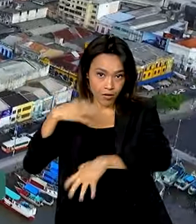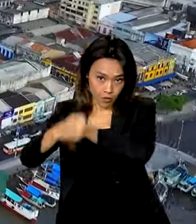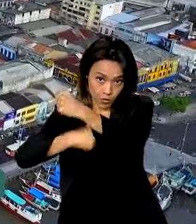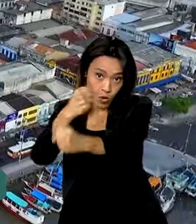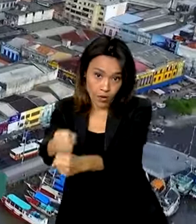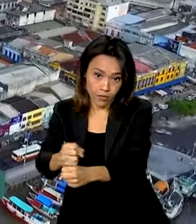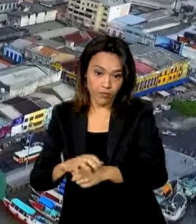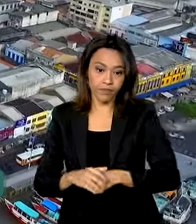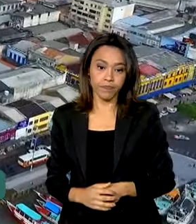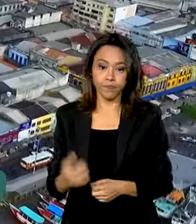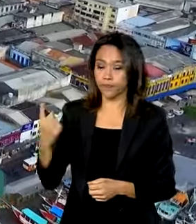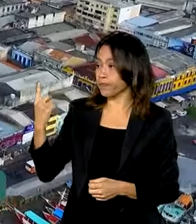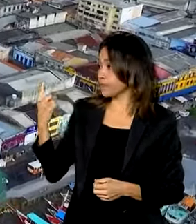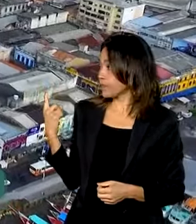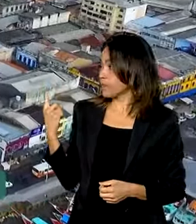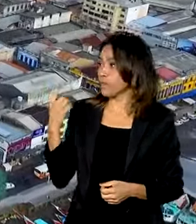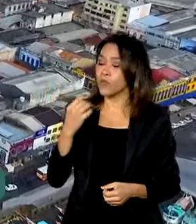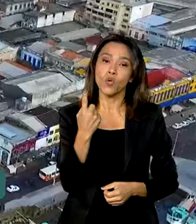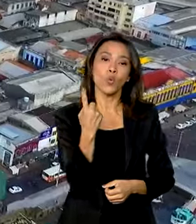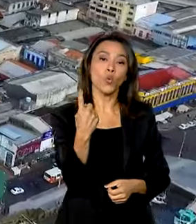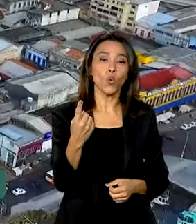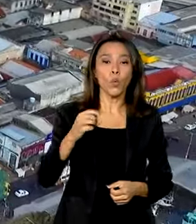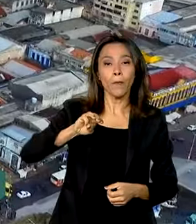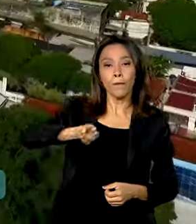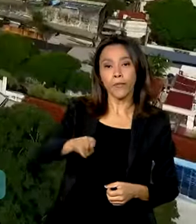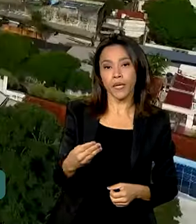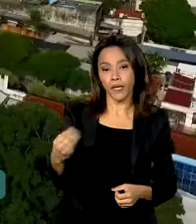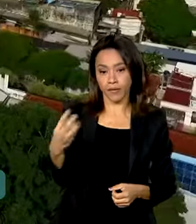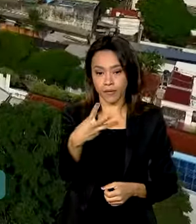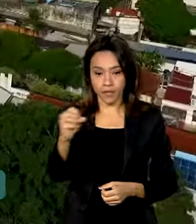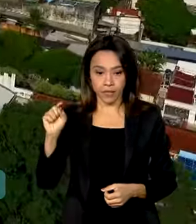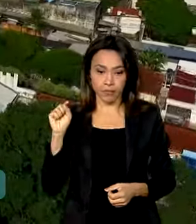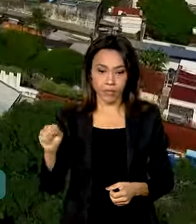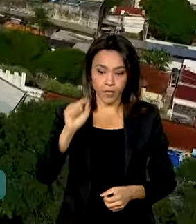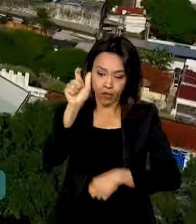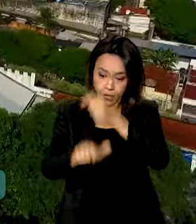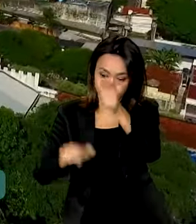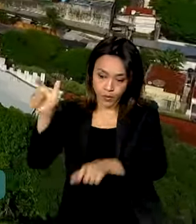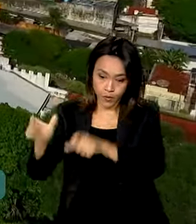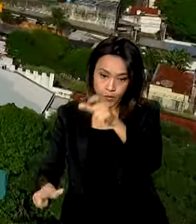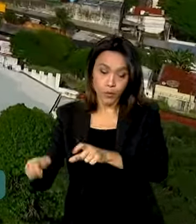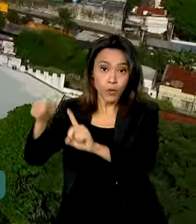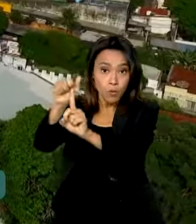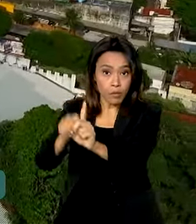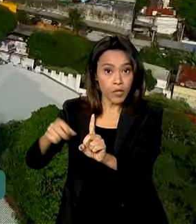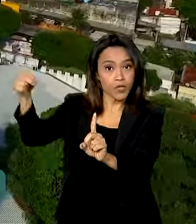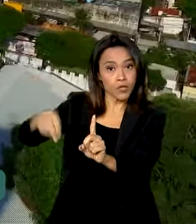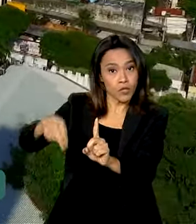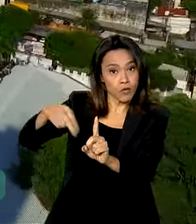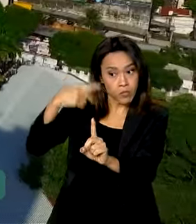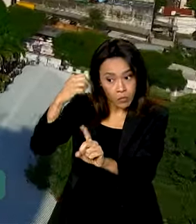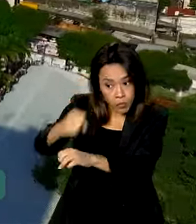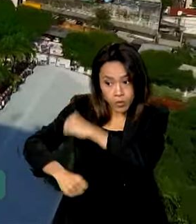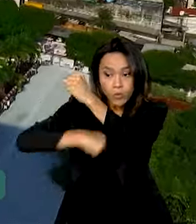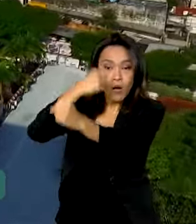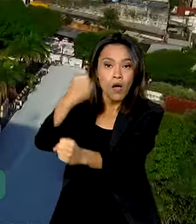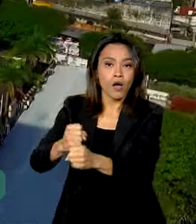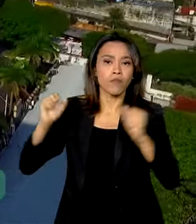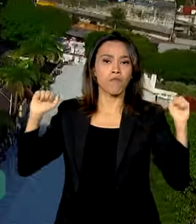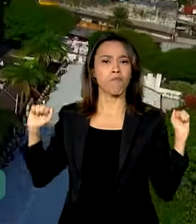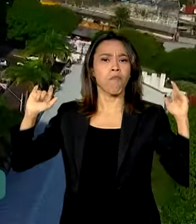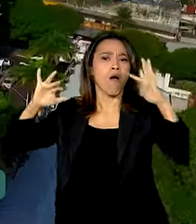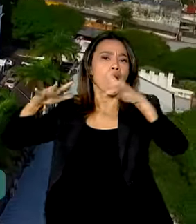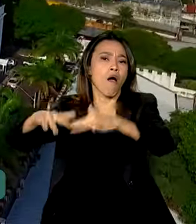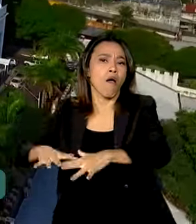Com 1 milhão e 300 mil habitantes, Belém do Pará vai sediar em novembro do ano que vem a Conferência das Nações